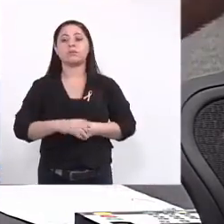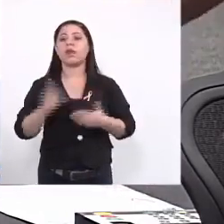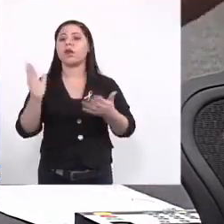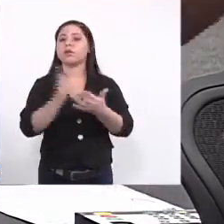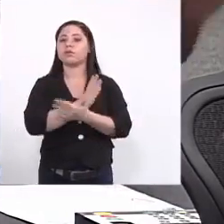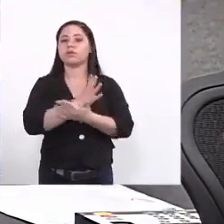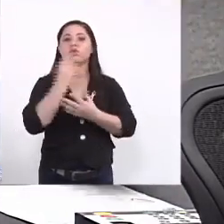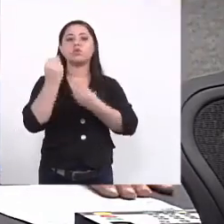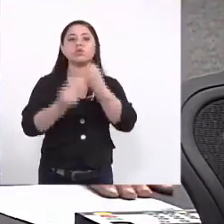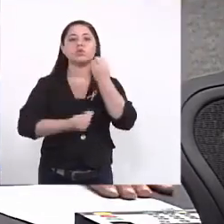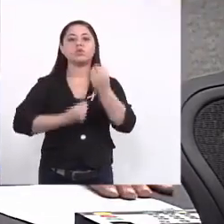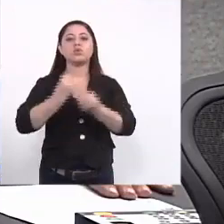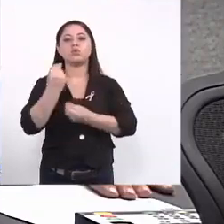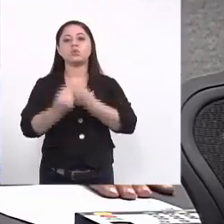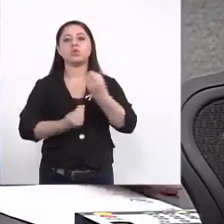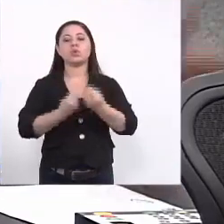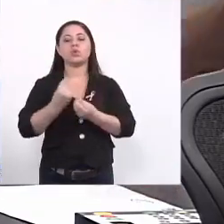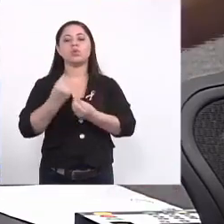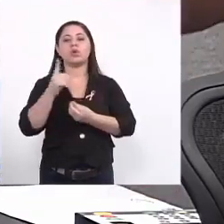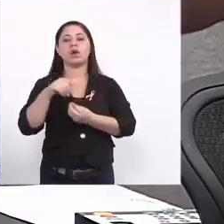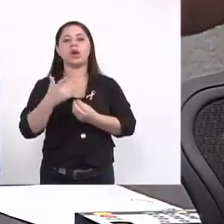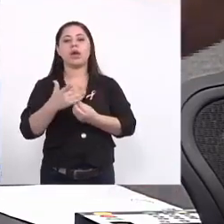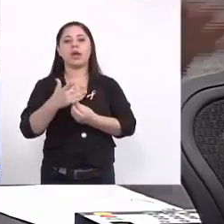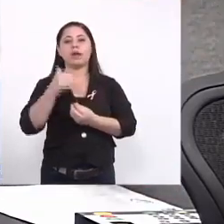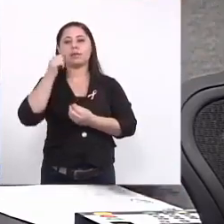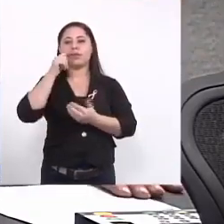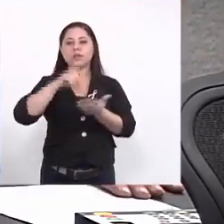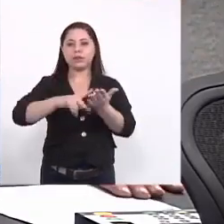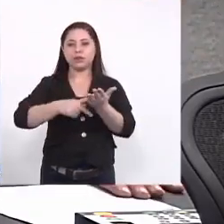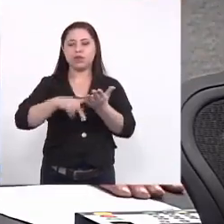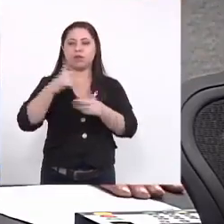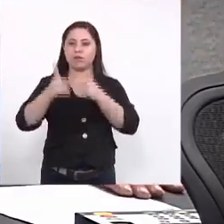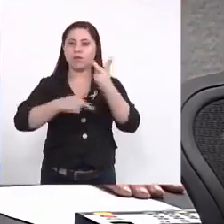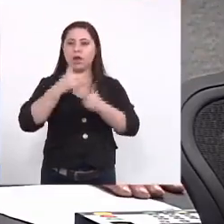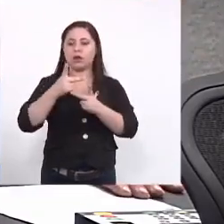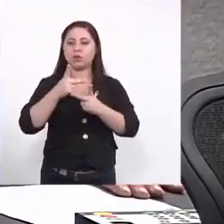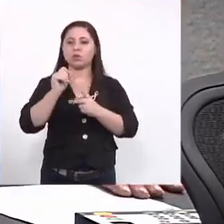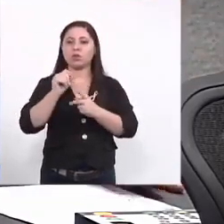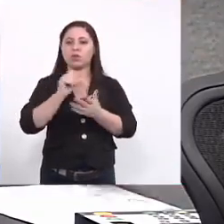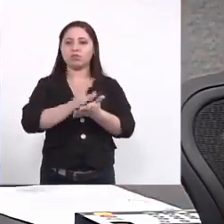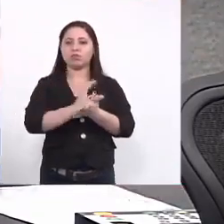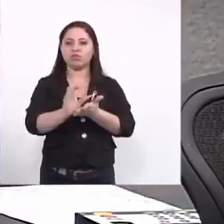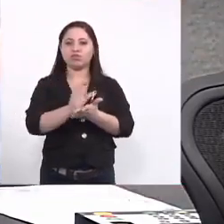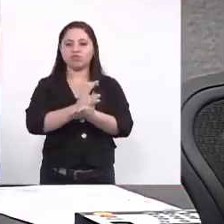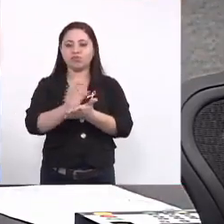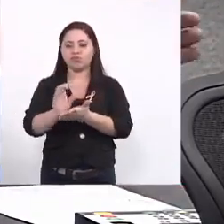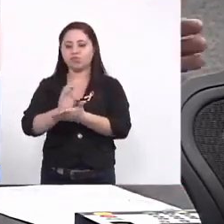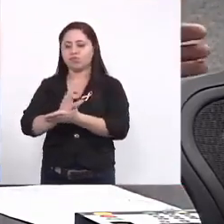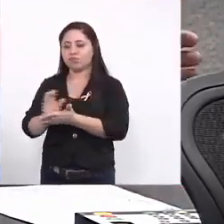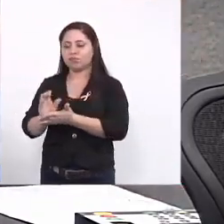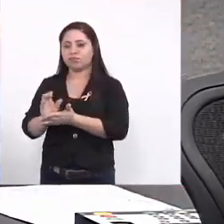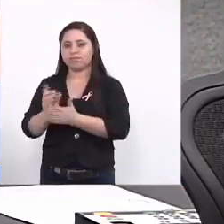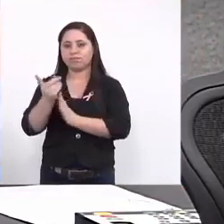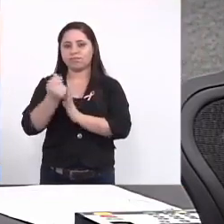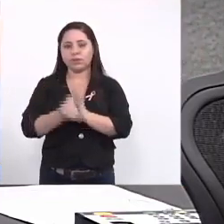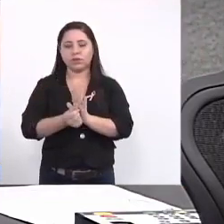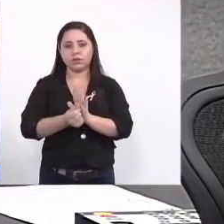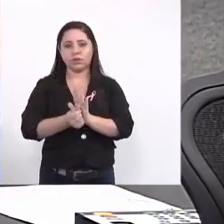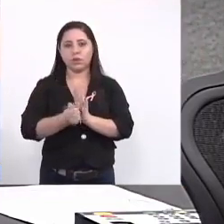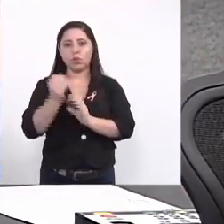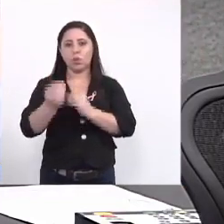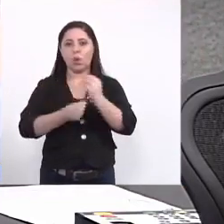né até o menino do sindicato que comentou sobre as questões de financiamento nós retiramos